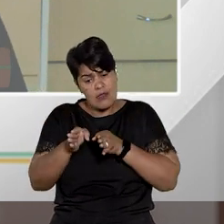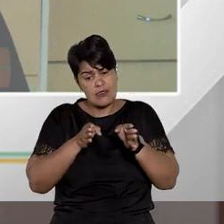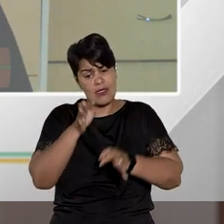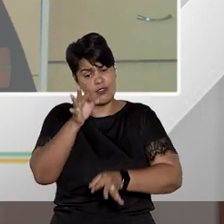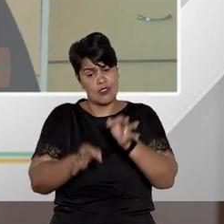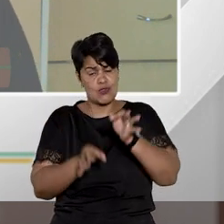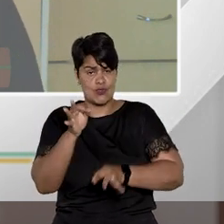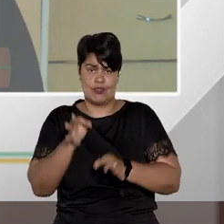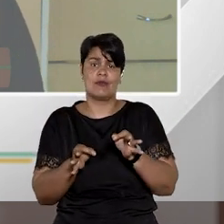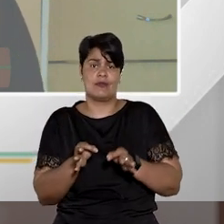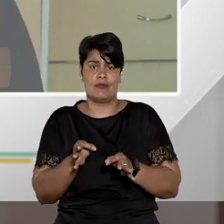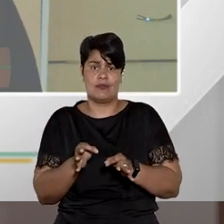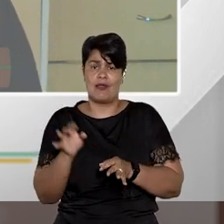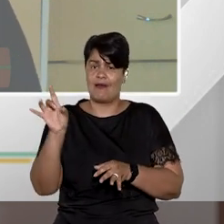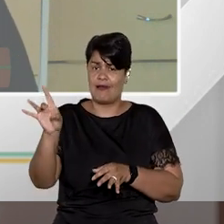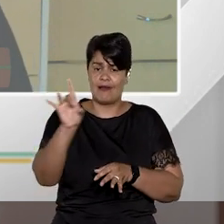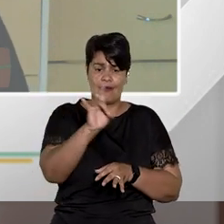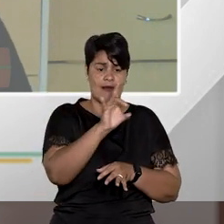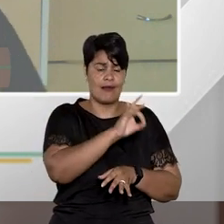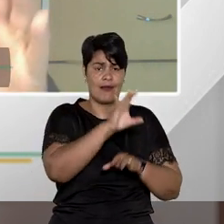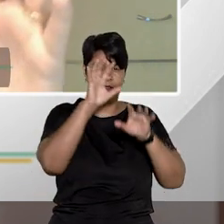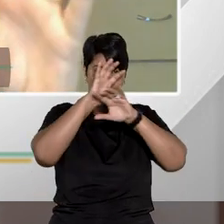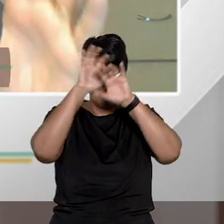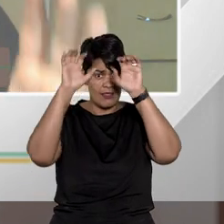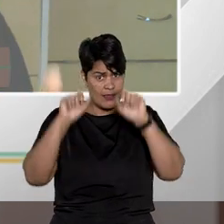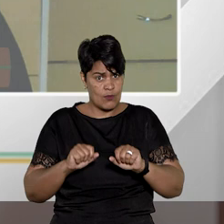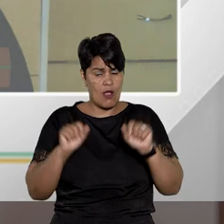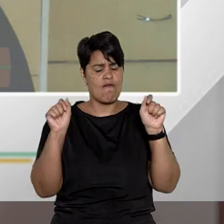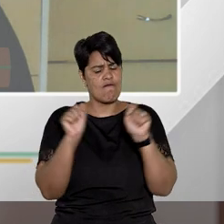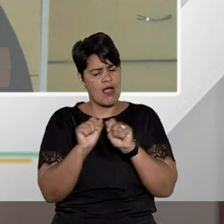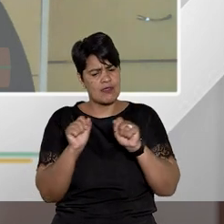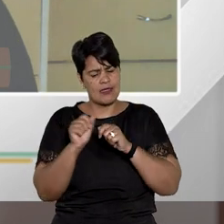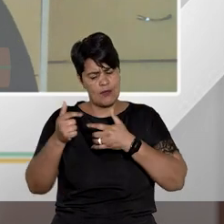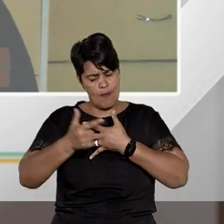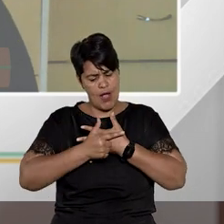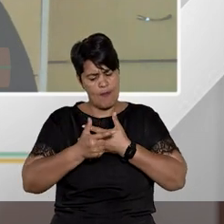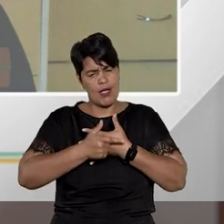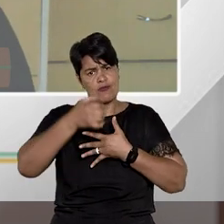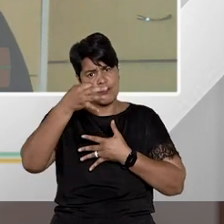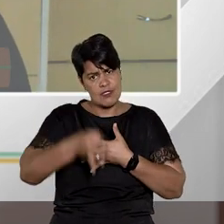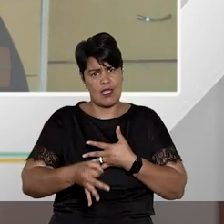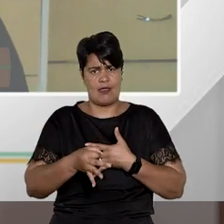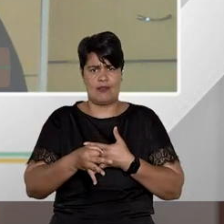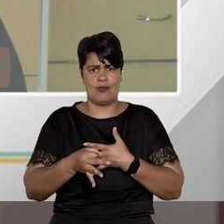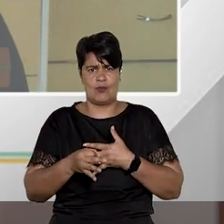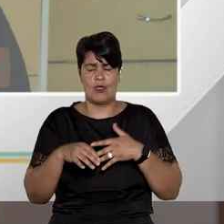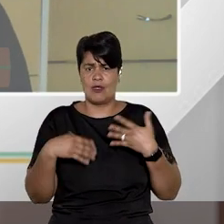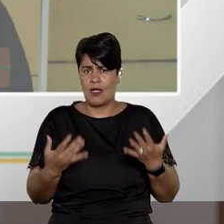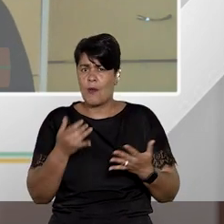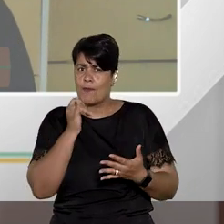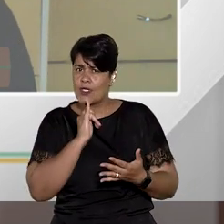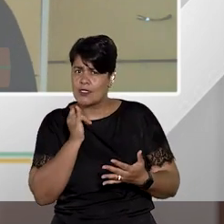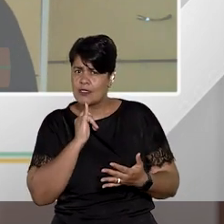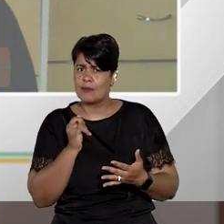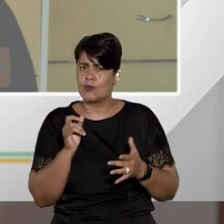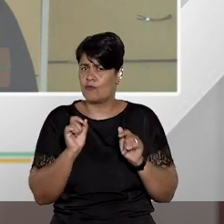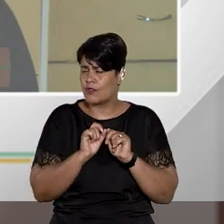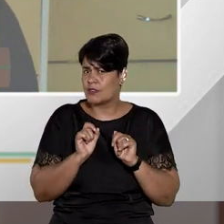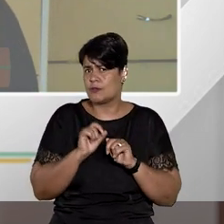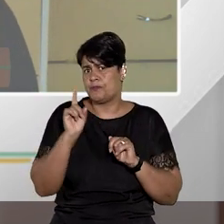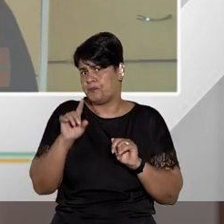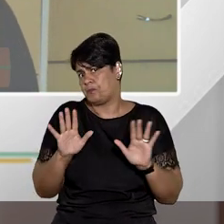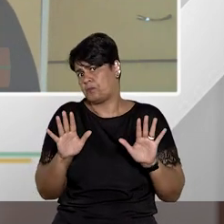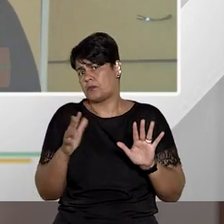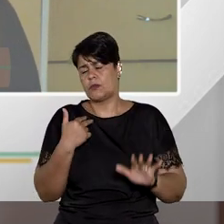tribunais vêm fazendo o seu papel que é de delimitar isso daqui olha não pode por exemplo quando se trata